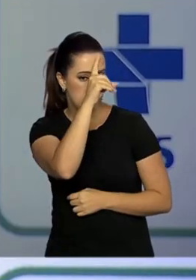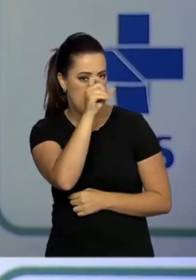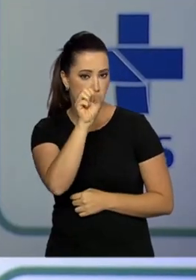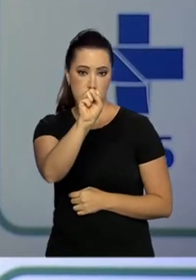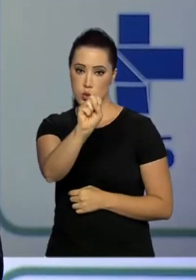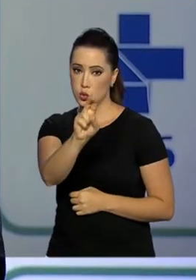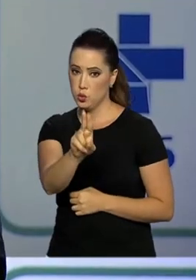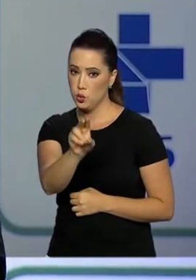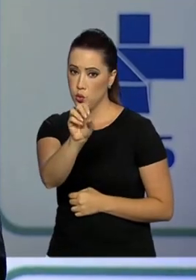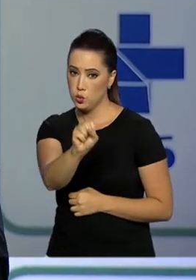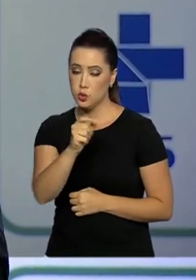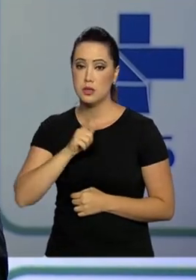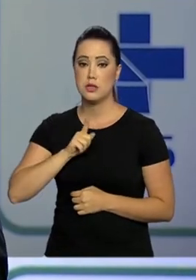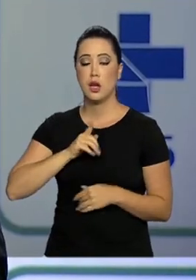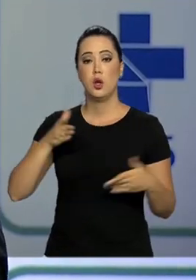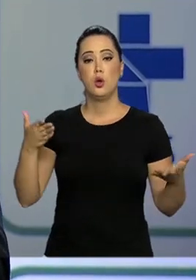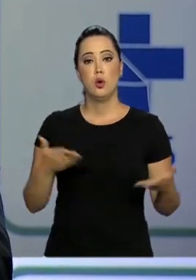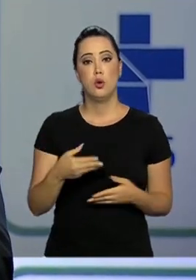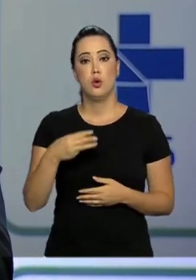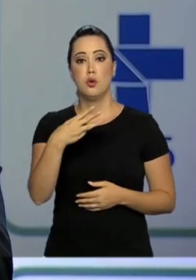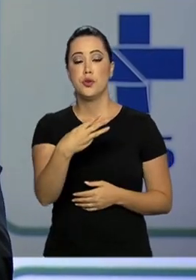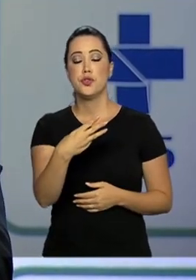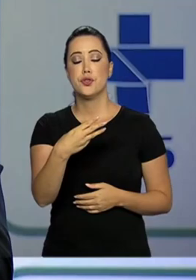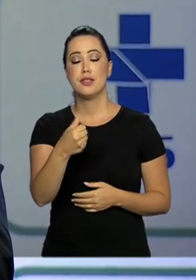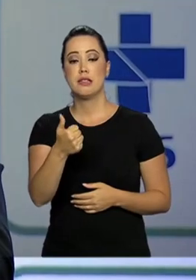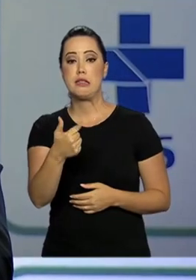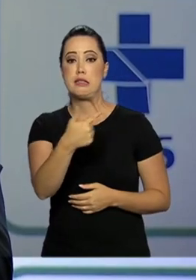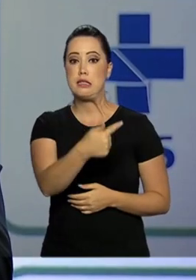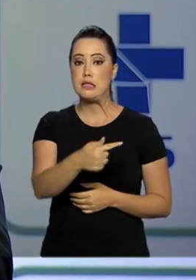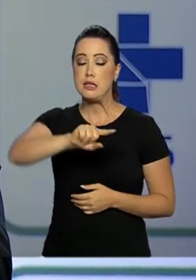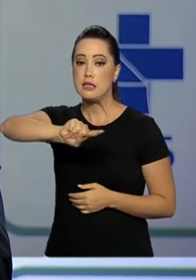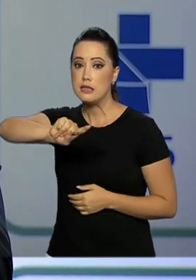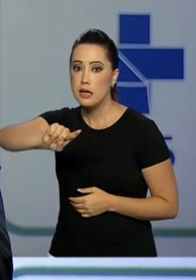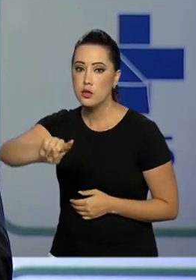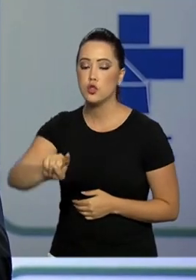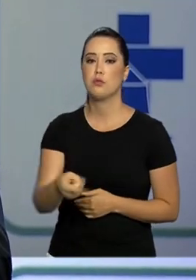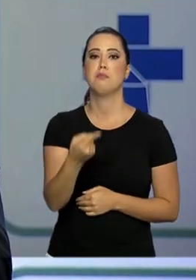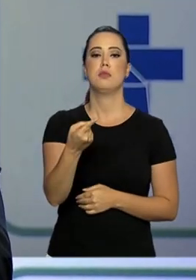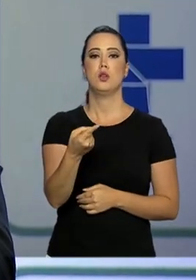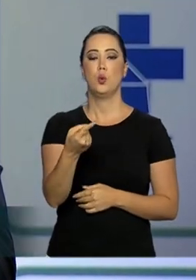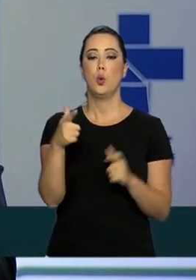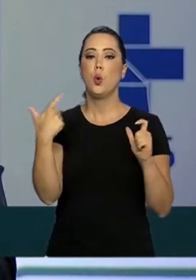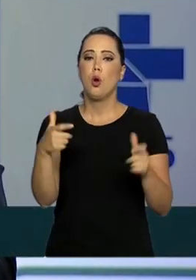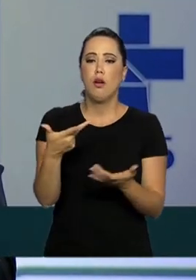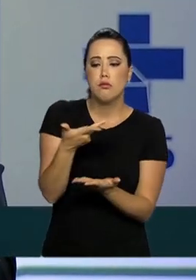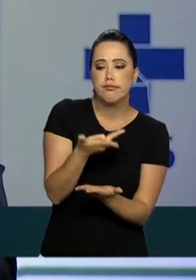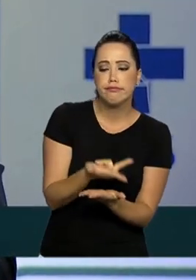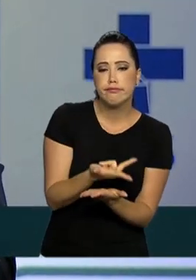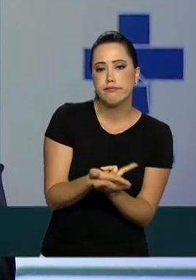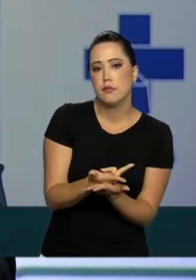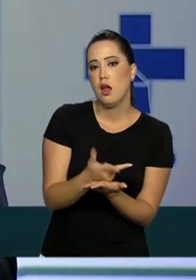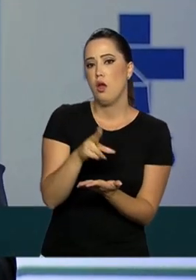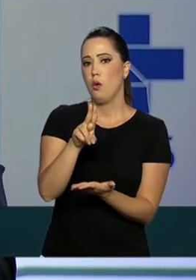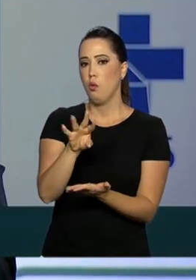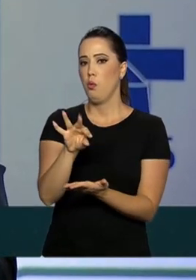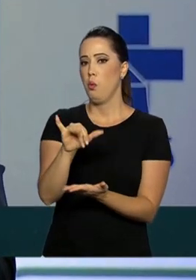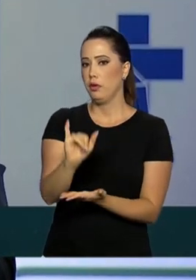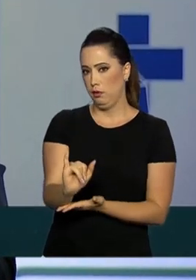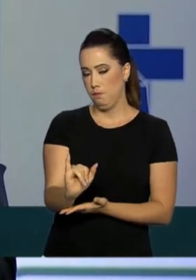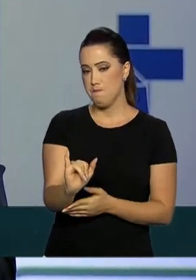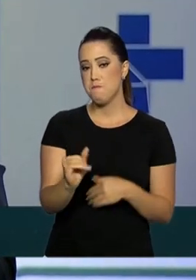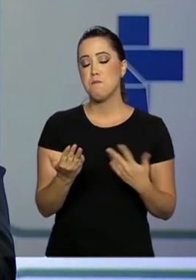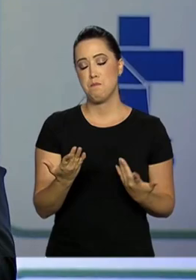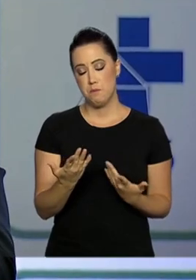nós temos hoje 317.285 leitos para o Sistema Único de Saúde